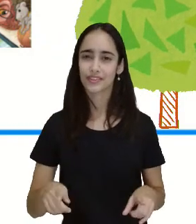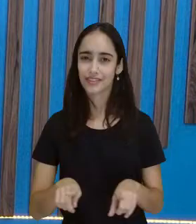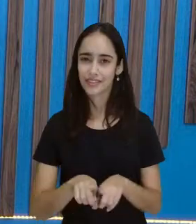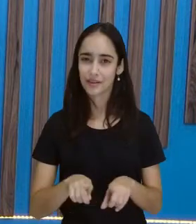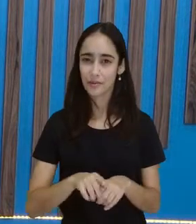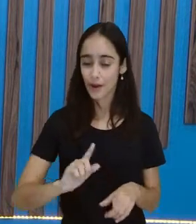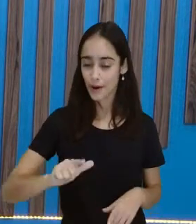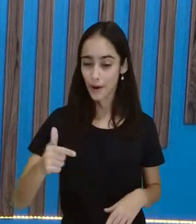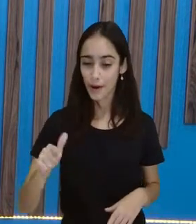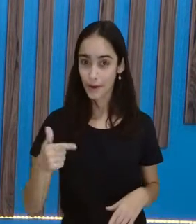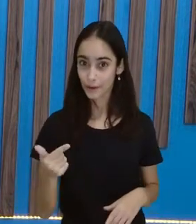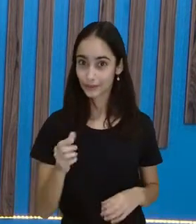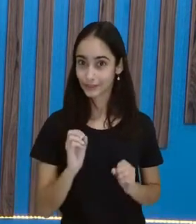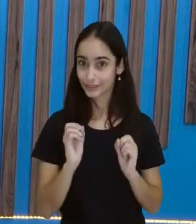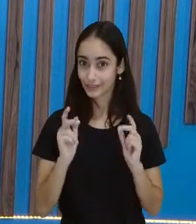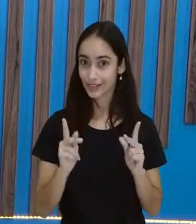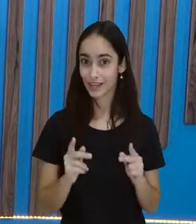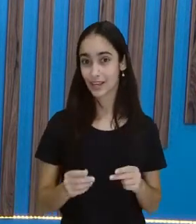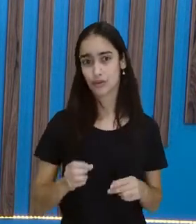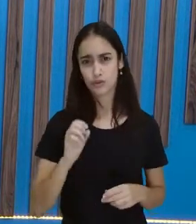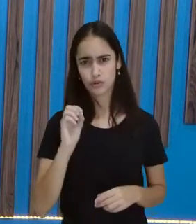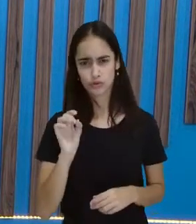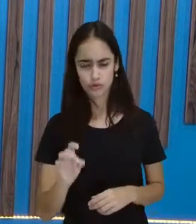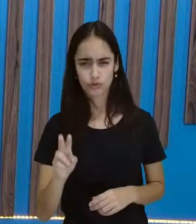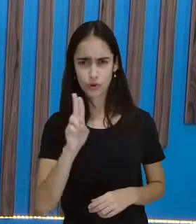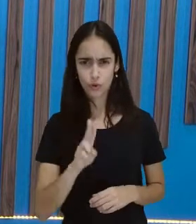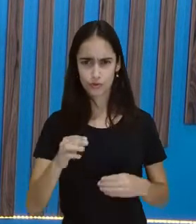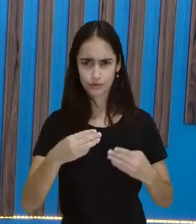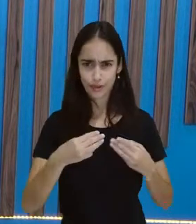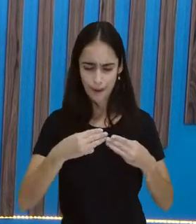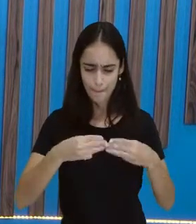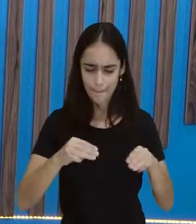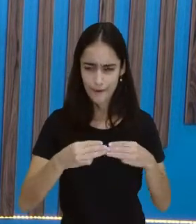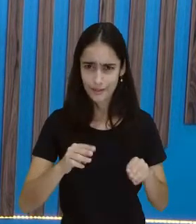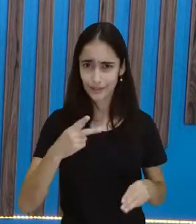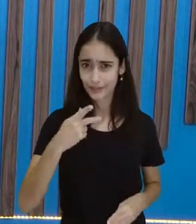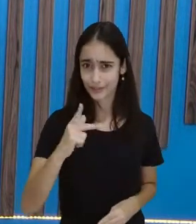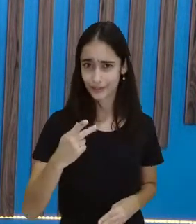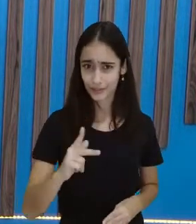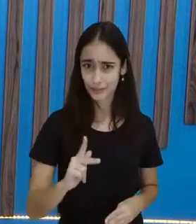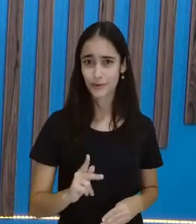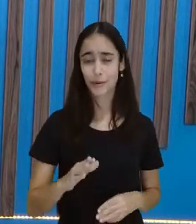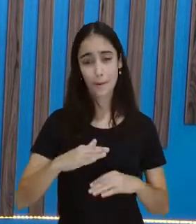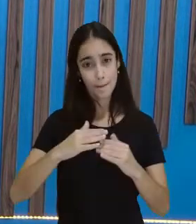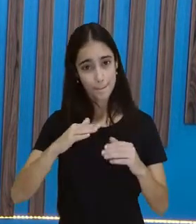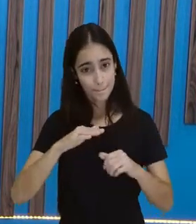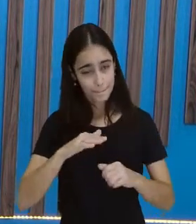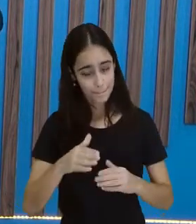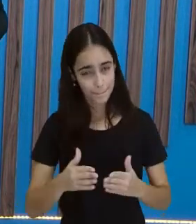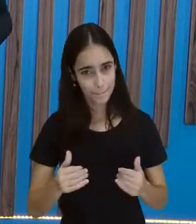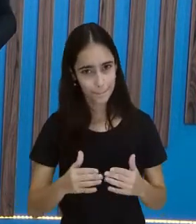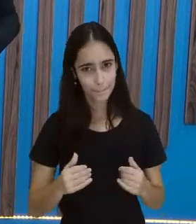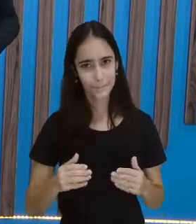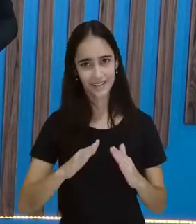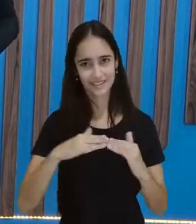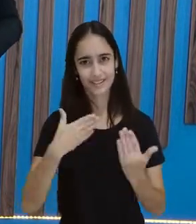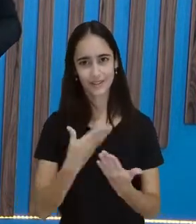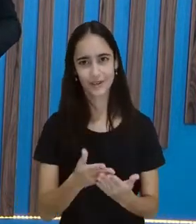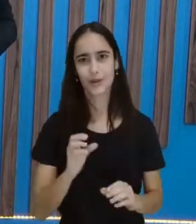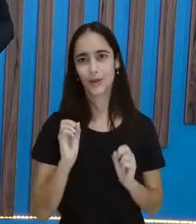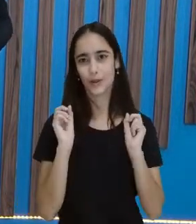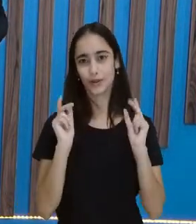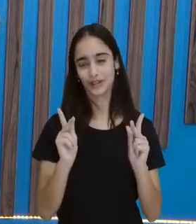você colocar a sua matrícula. Pede a sua matrícula na sua escola, que a professora, a gestão escolar te dará